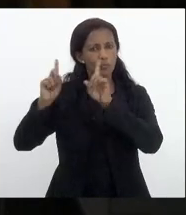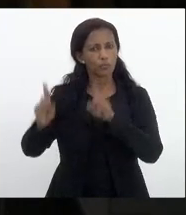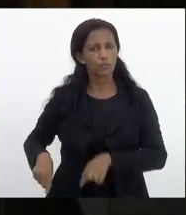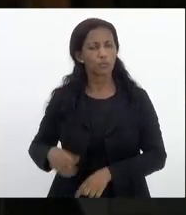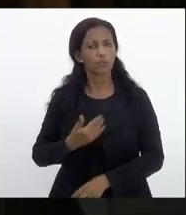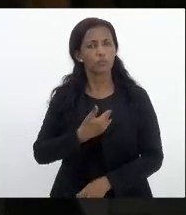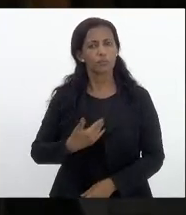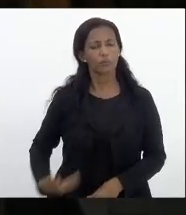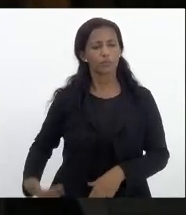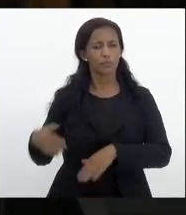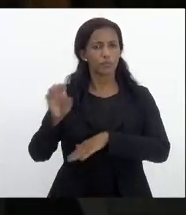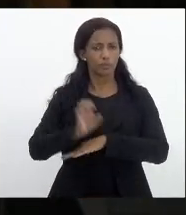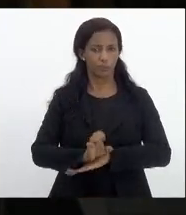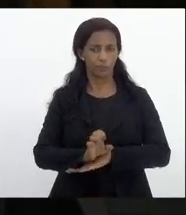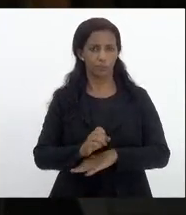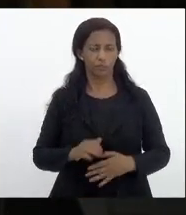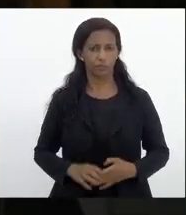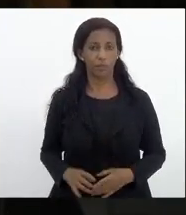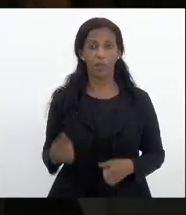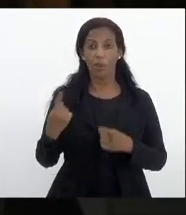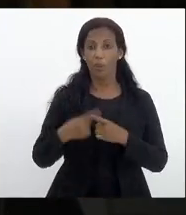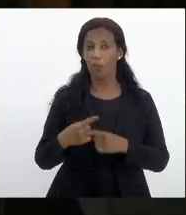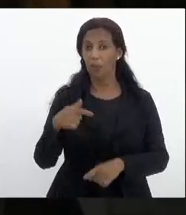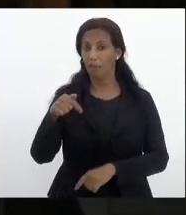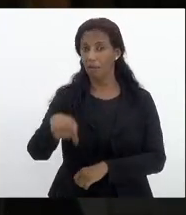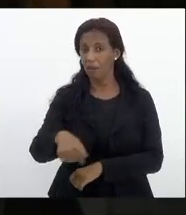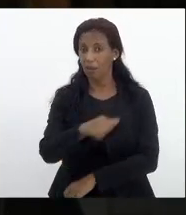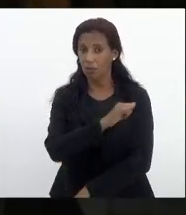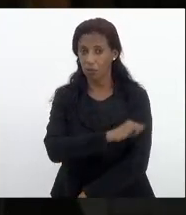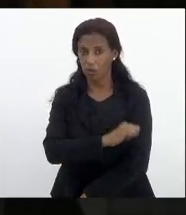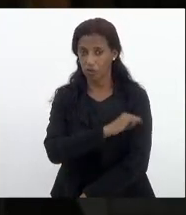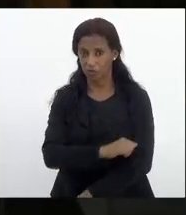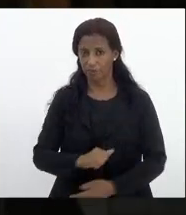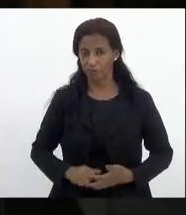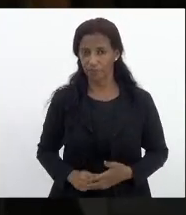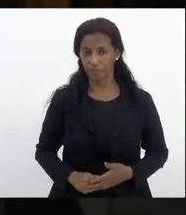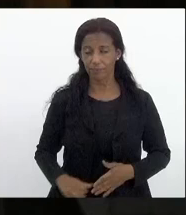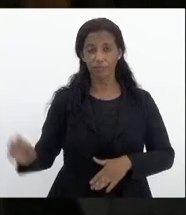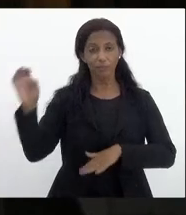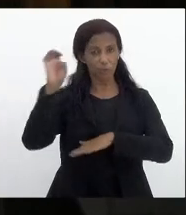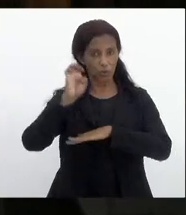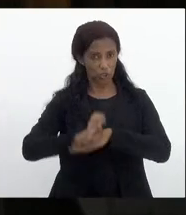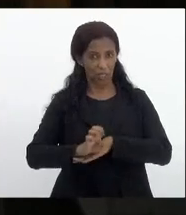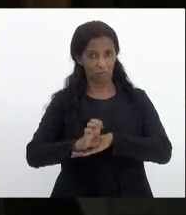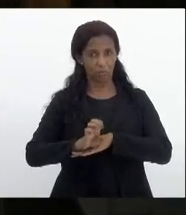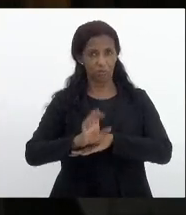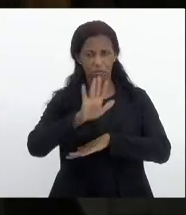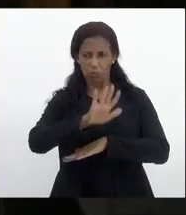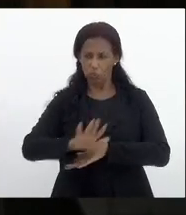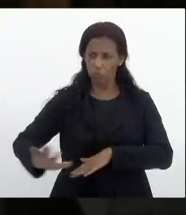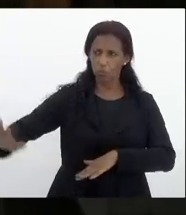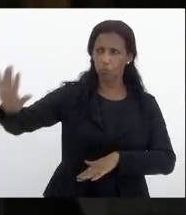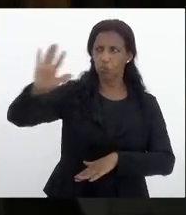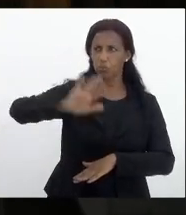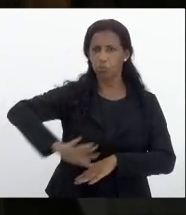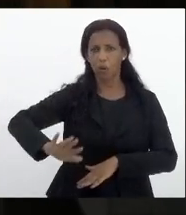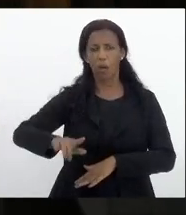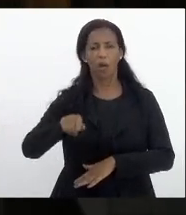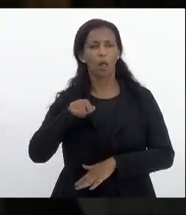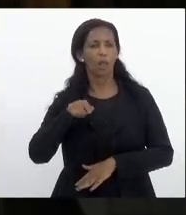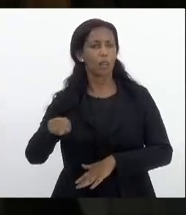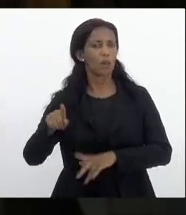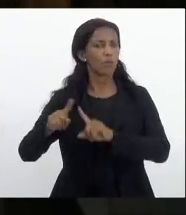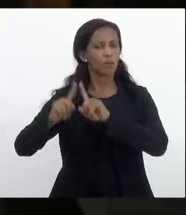público estadual porque no Rio de Janeiro no estado do Rio de Janeiro não foi o